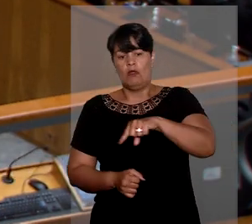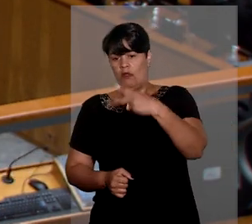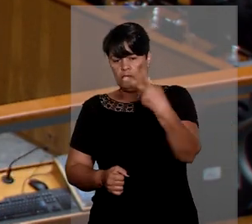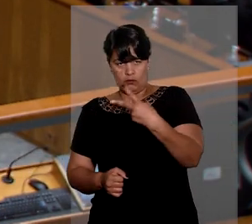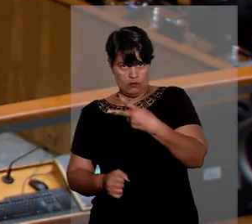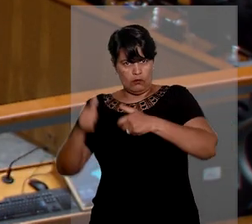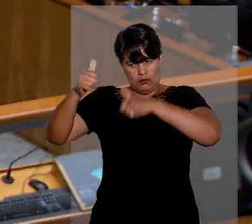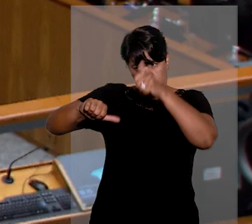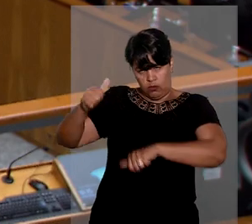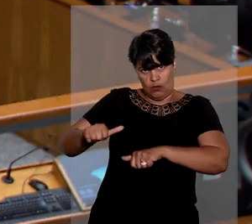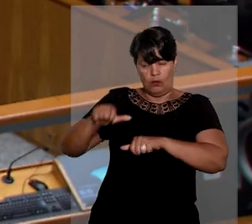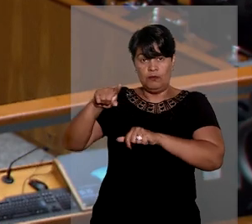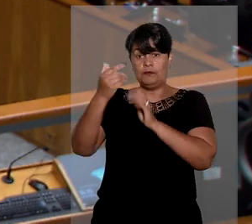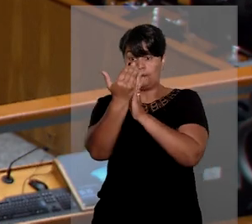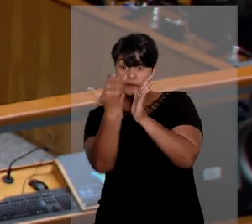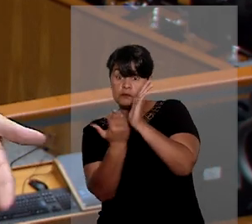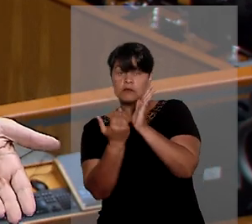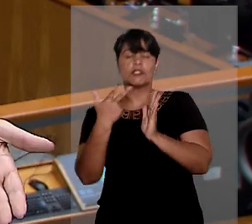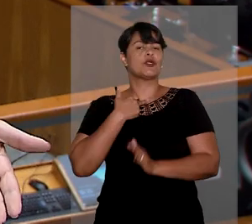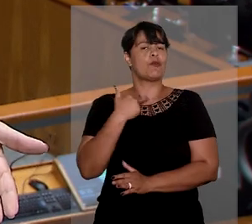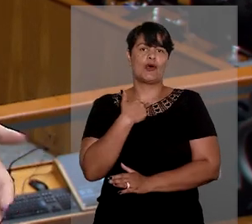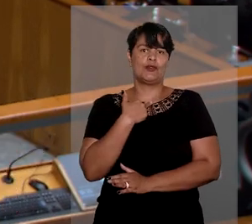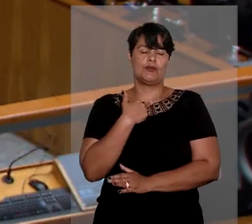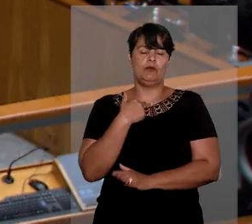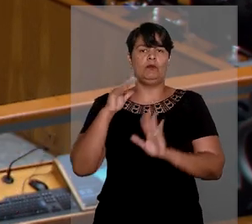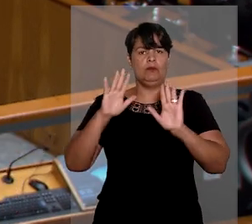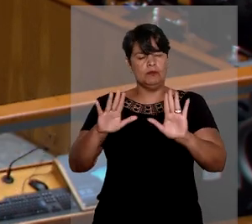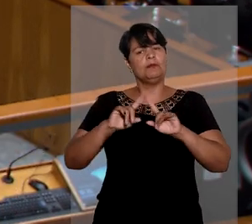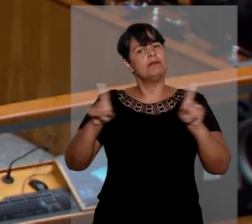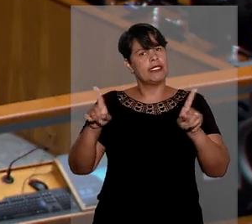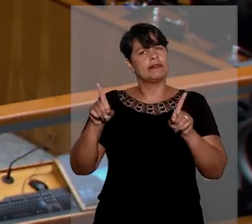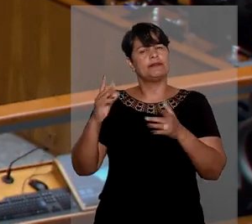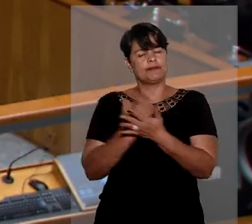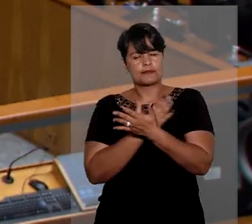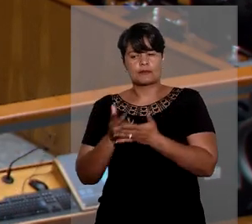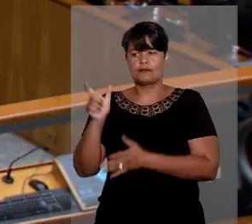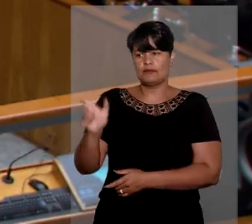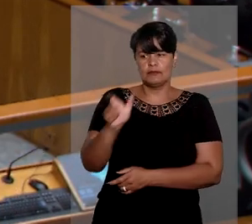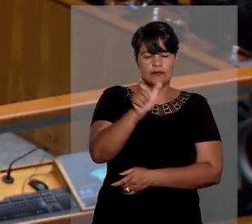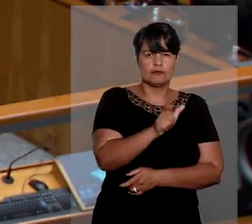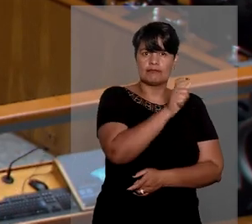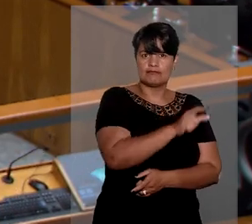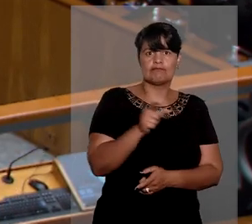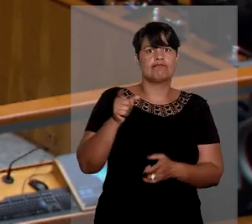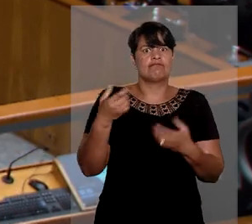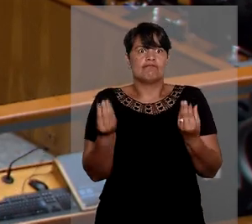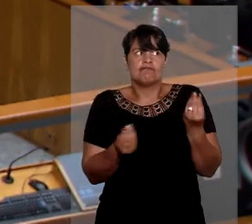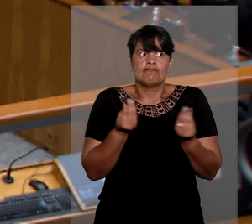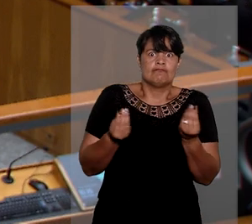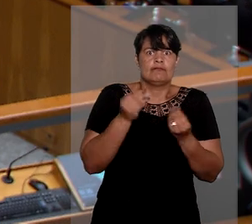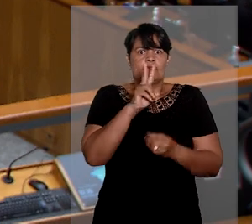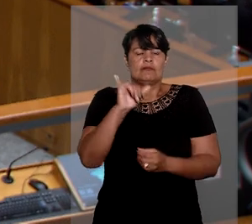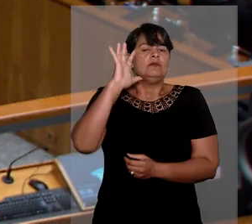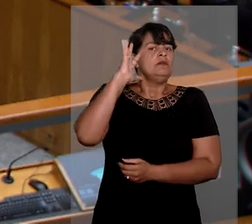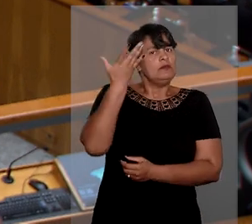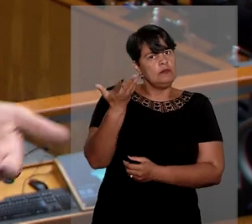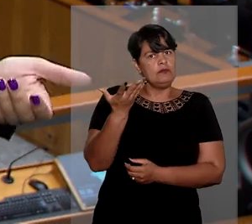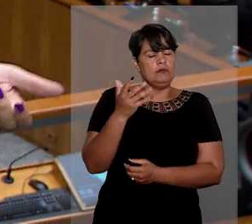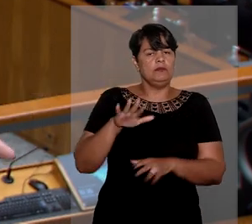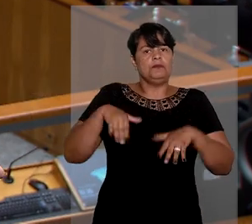mínimo previsto em lei. Mas o assunto é polêmico e causa divergência. Por isso, o ministro Rogério Schietti Cruz